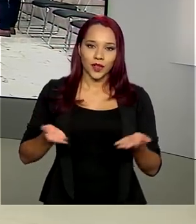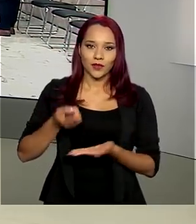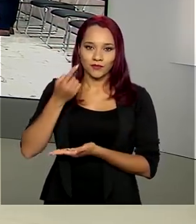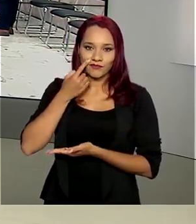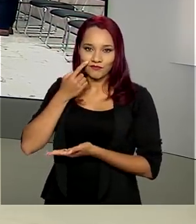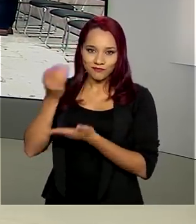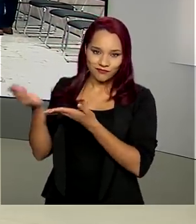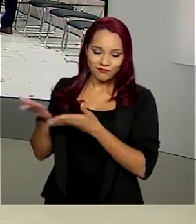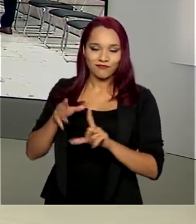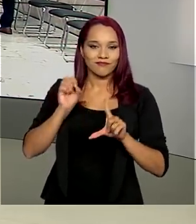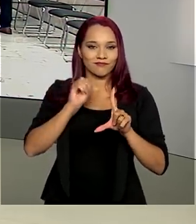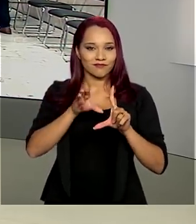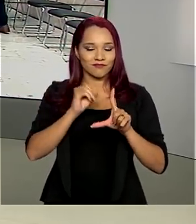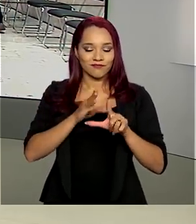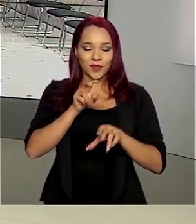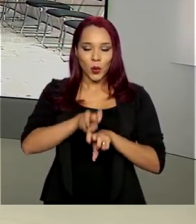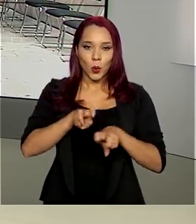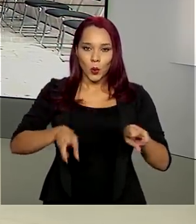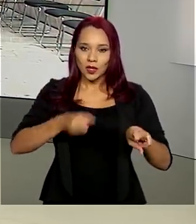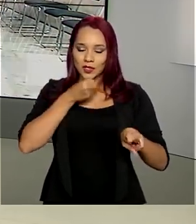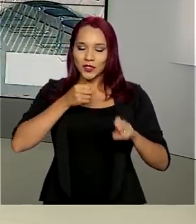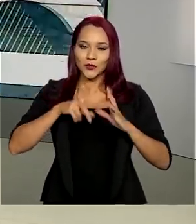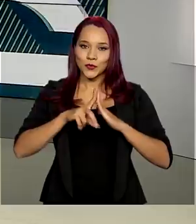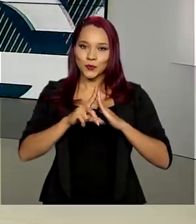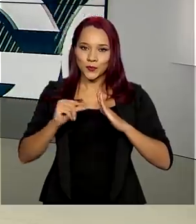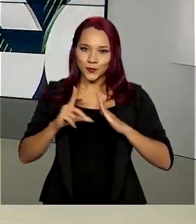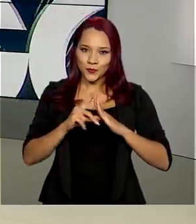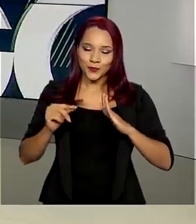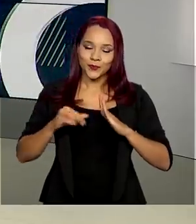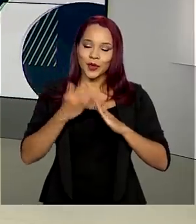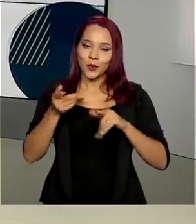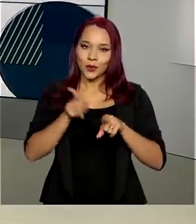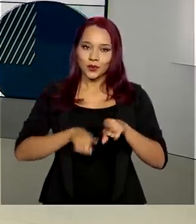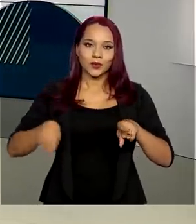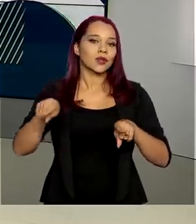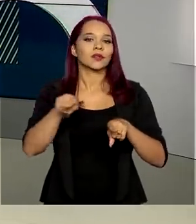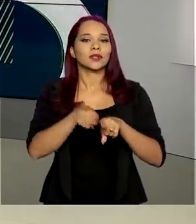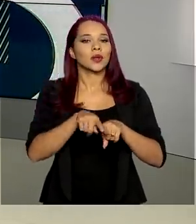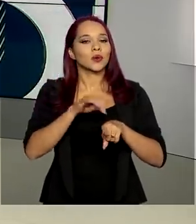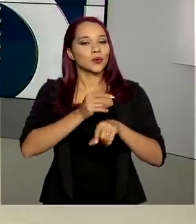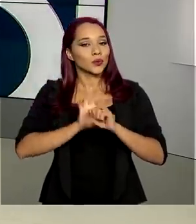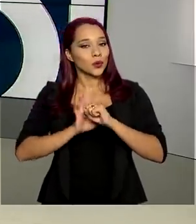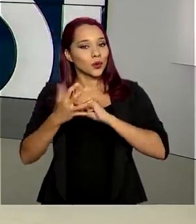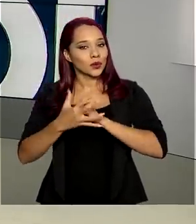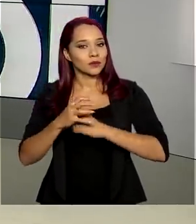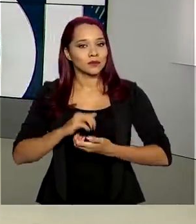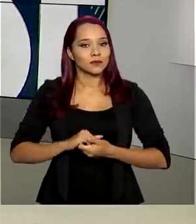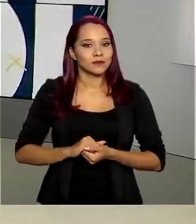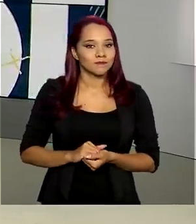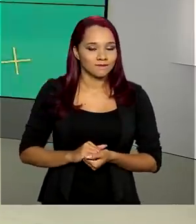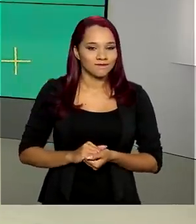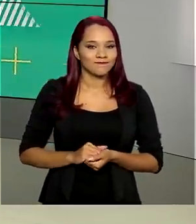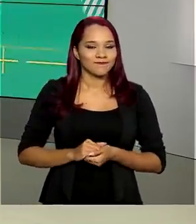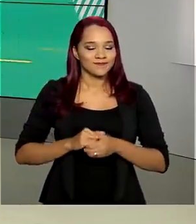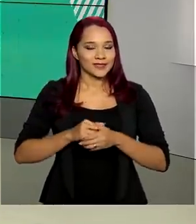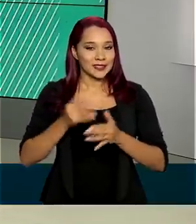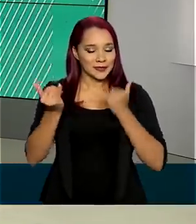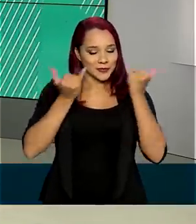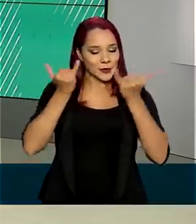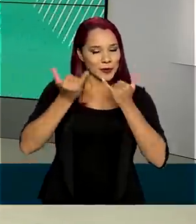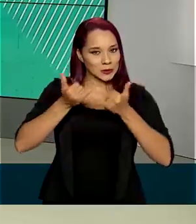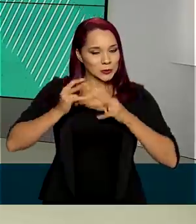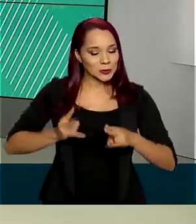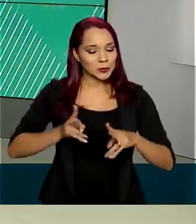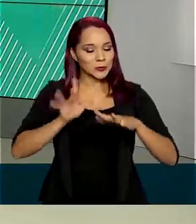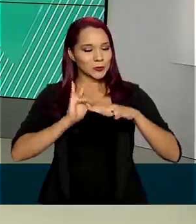Ao vivo, coletiva no Palácio do Planalto com atualizações sobre o coronavírus. Continue bem informado pelas